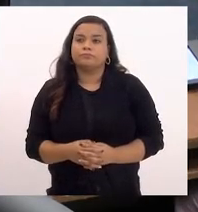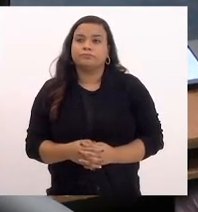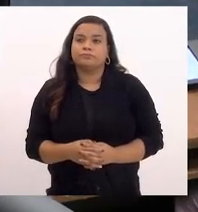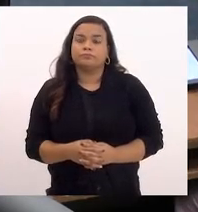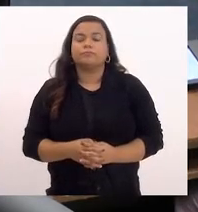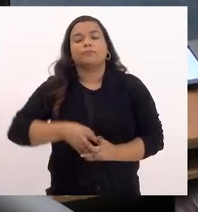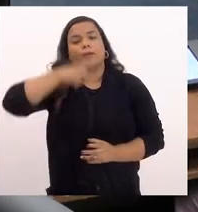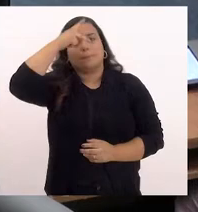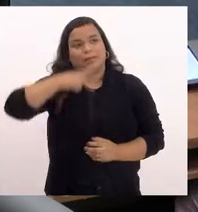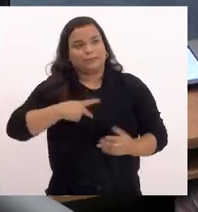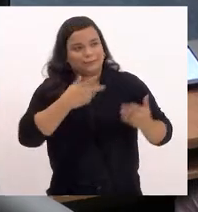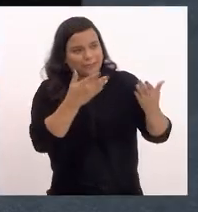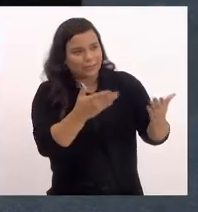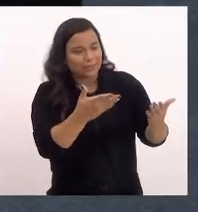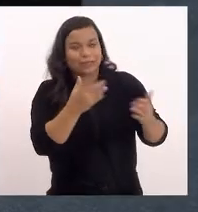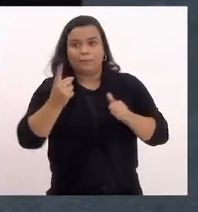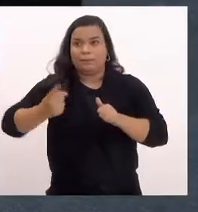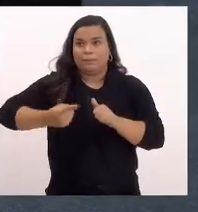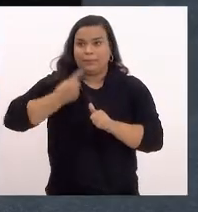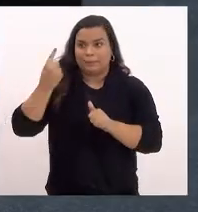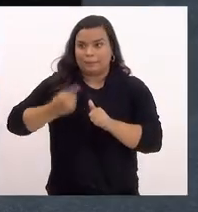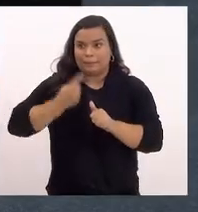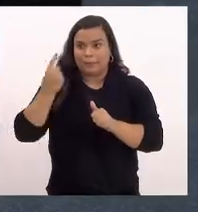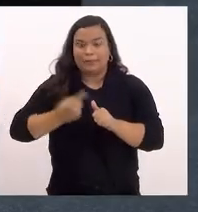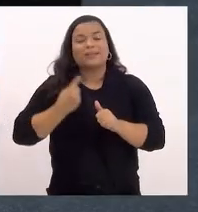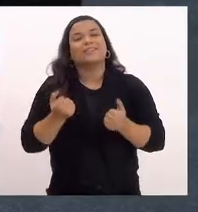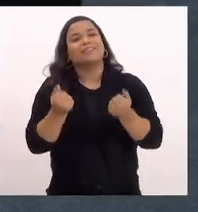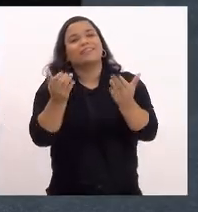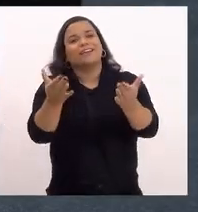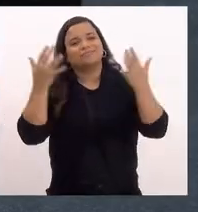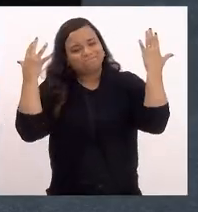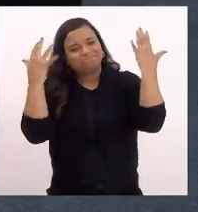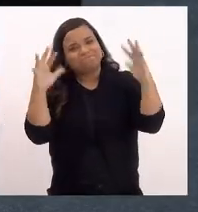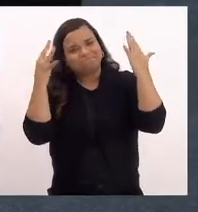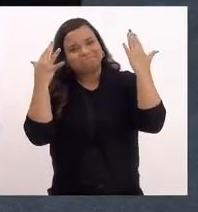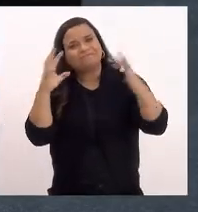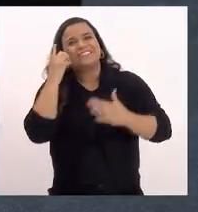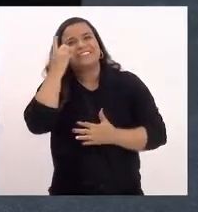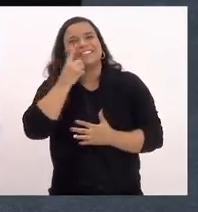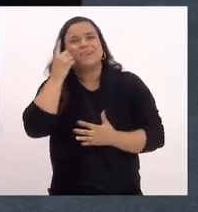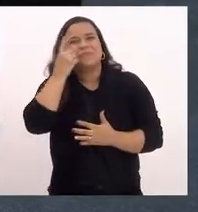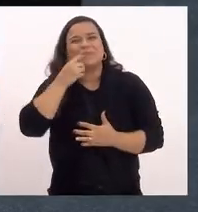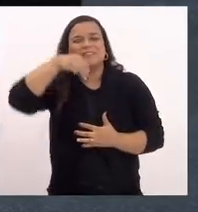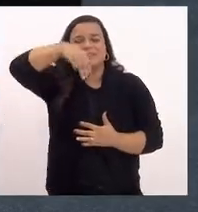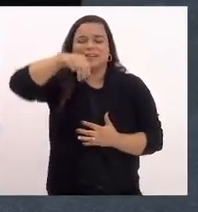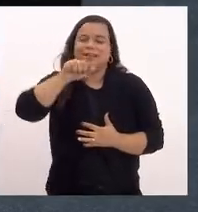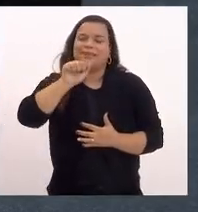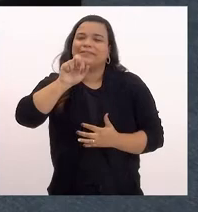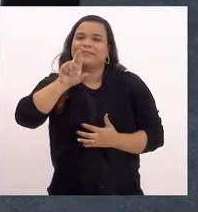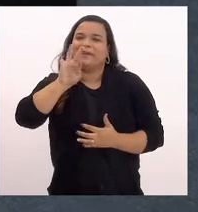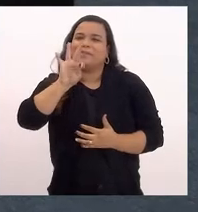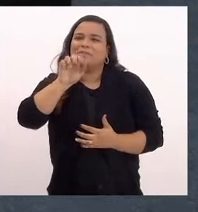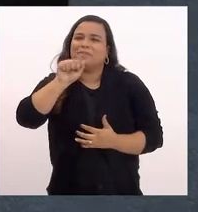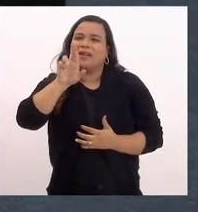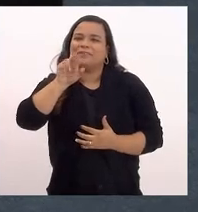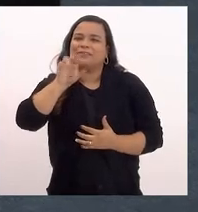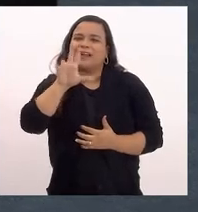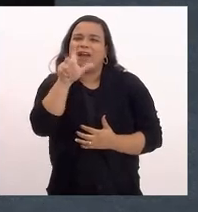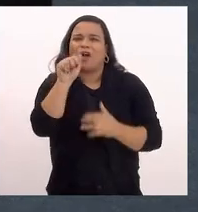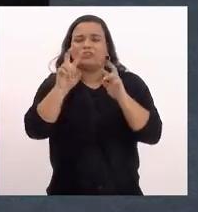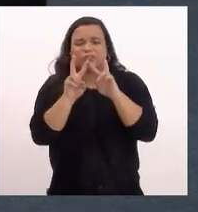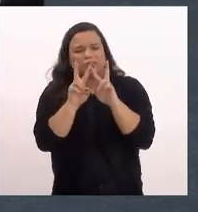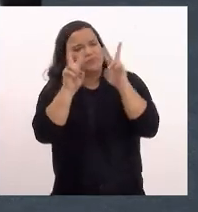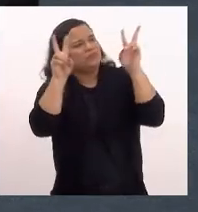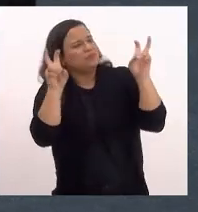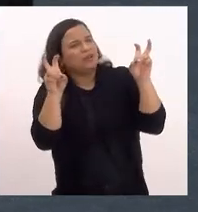Presidente, primeiro, eu queria parabenizar a deputada Marta Rocha por um tema tão